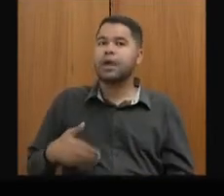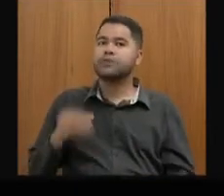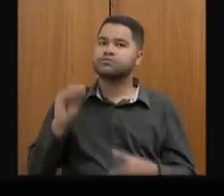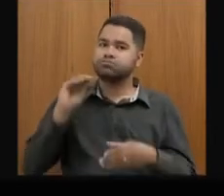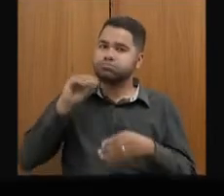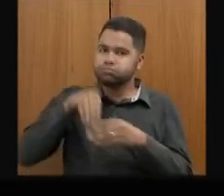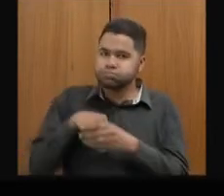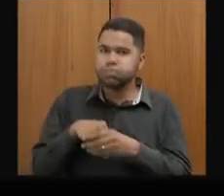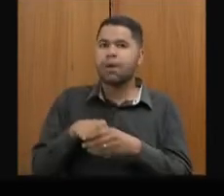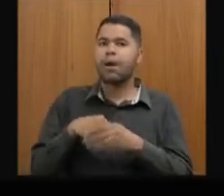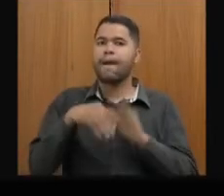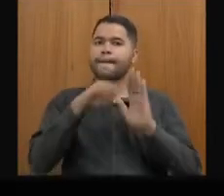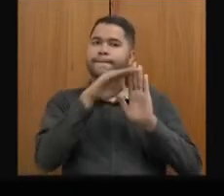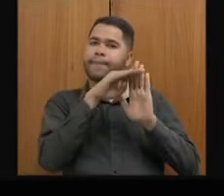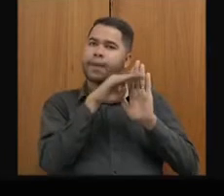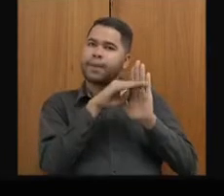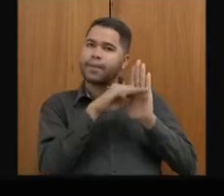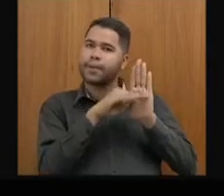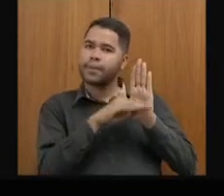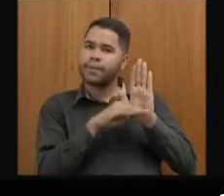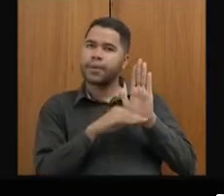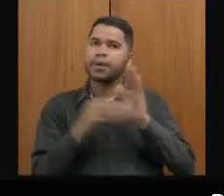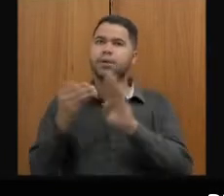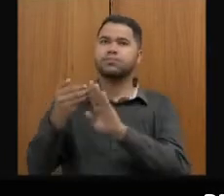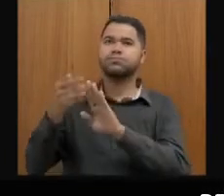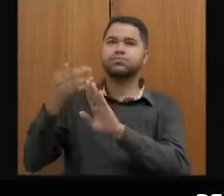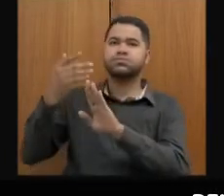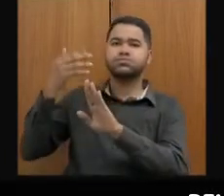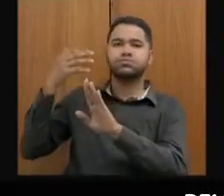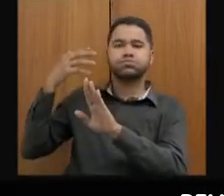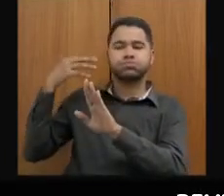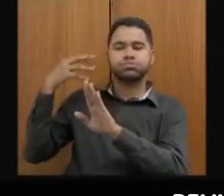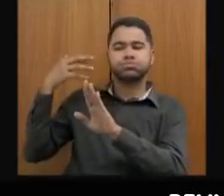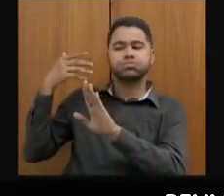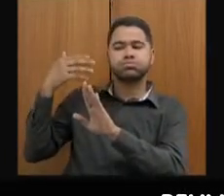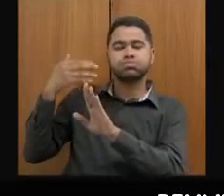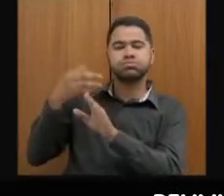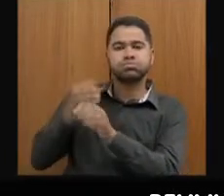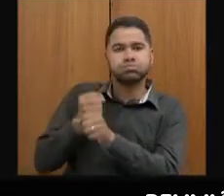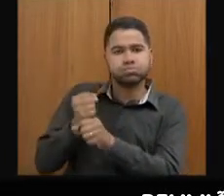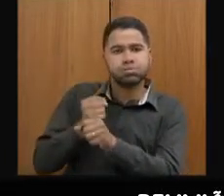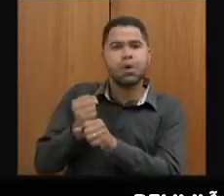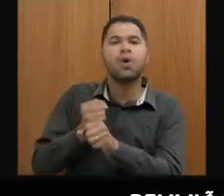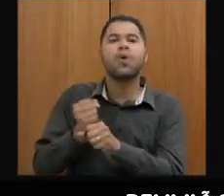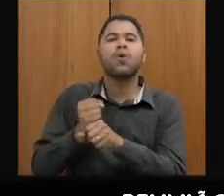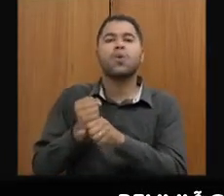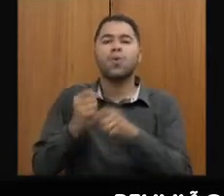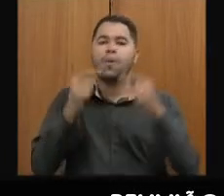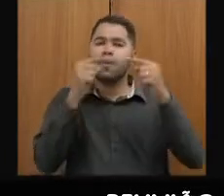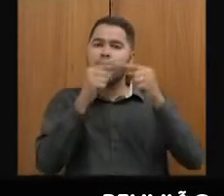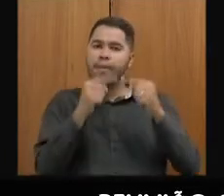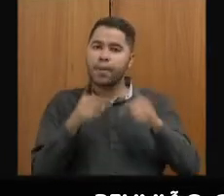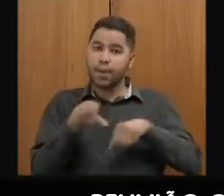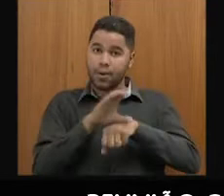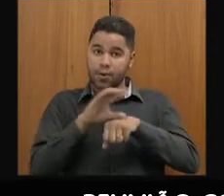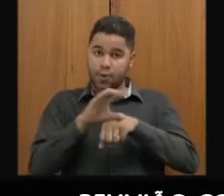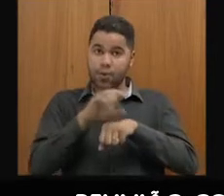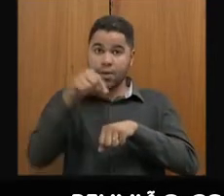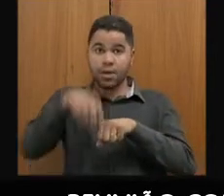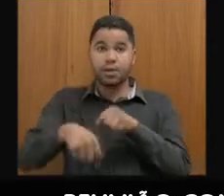vem cumprindo nos últimos anos o índice constitucional. Este ano,